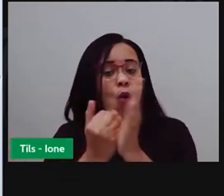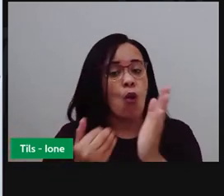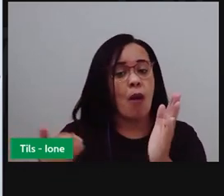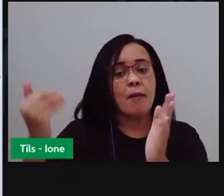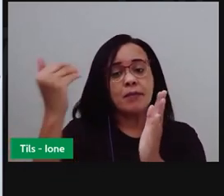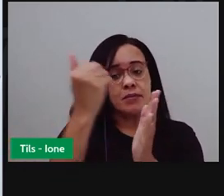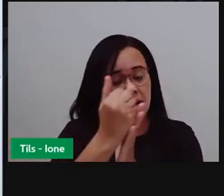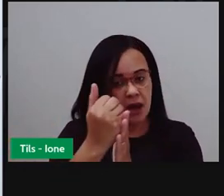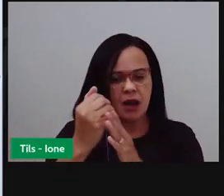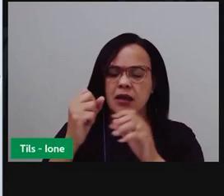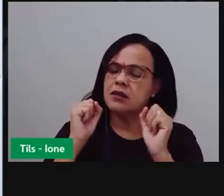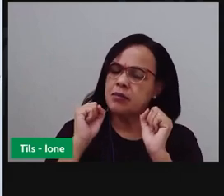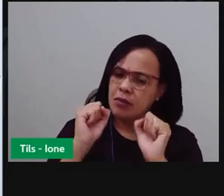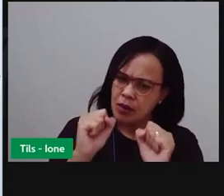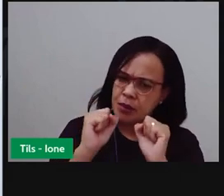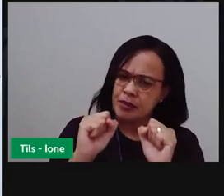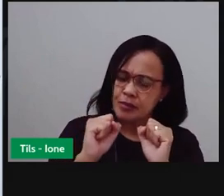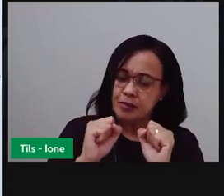Entendeu?